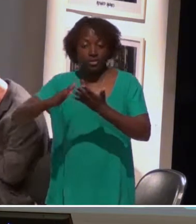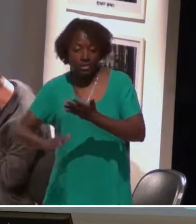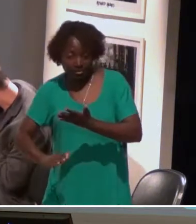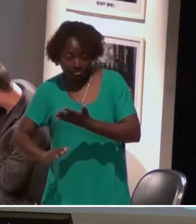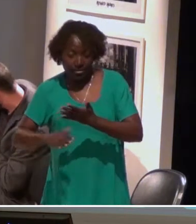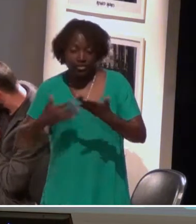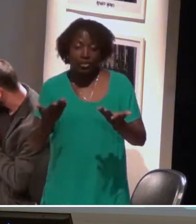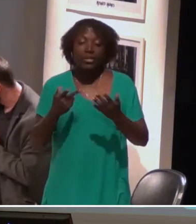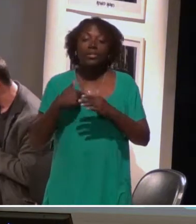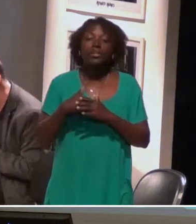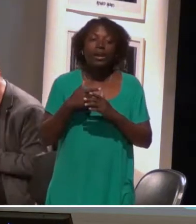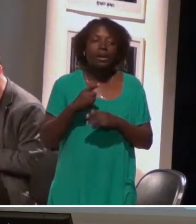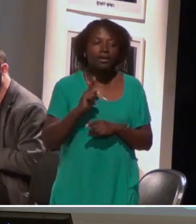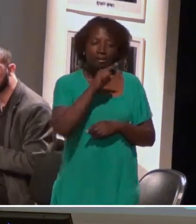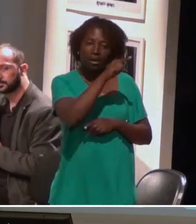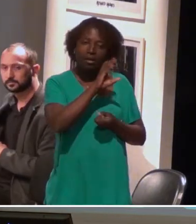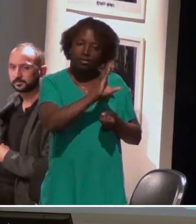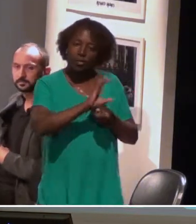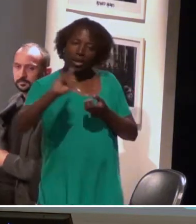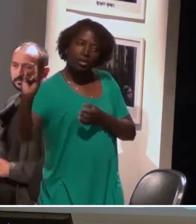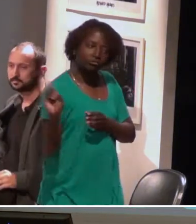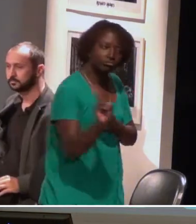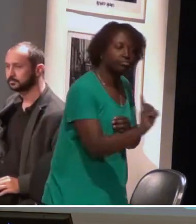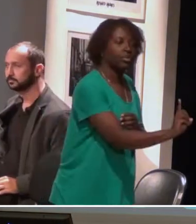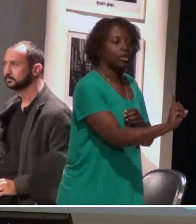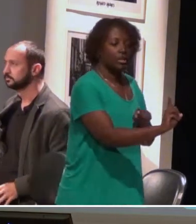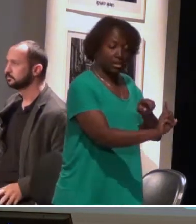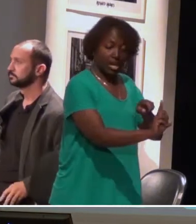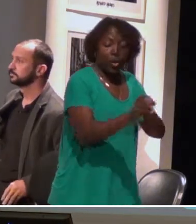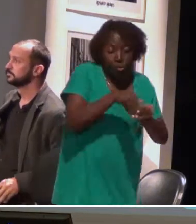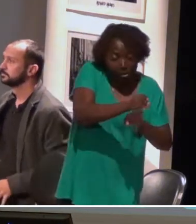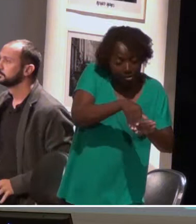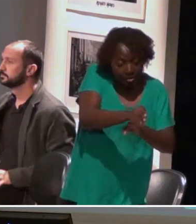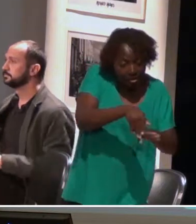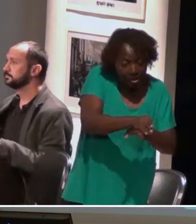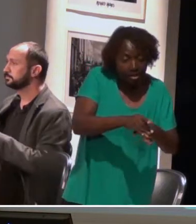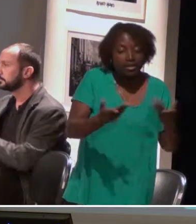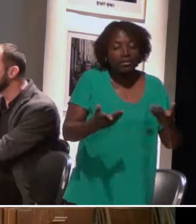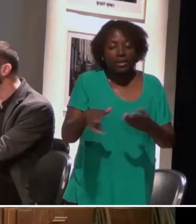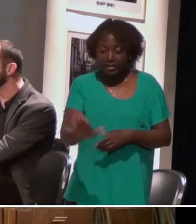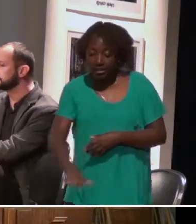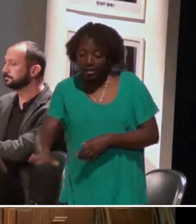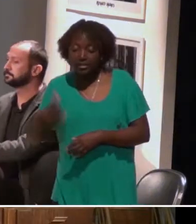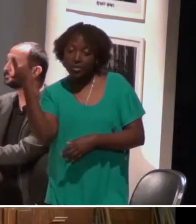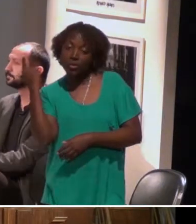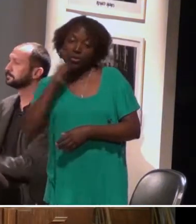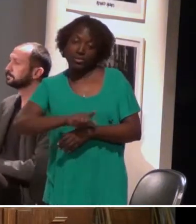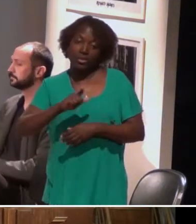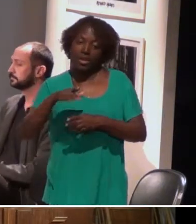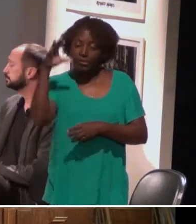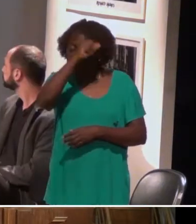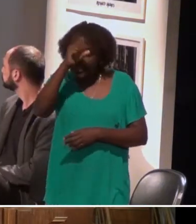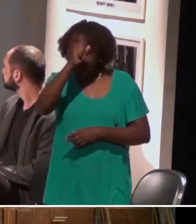e aí eles buscam o CAIS, e o CAIS faz essa orientação, e essa criança passa a aprender Libras e a ter o intérprete de Libras